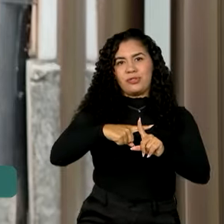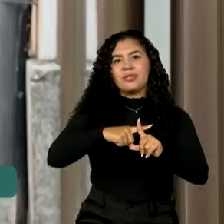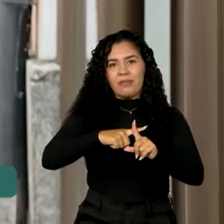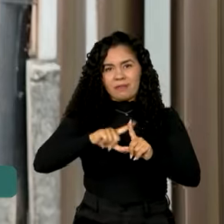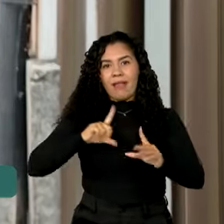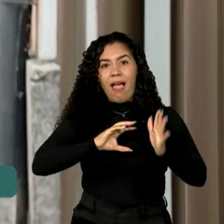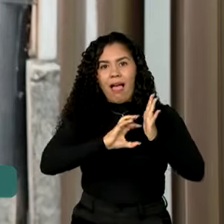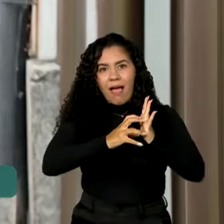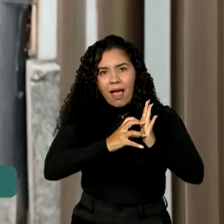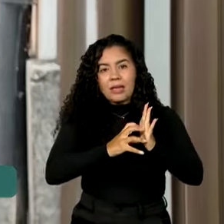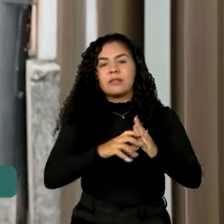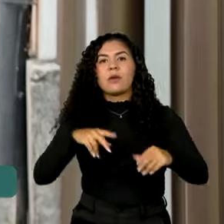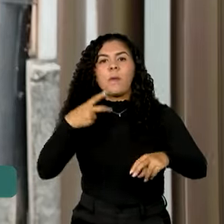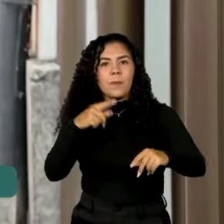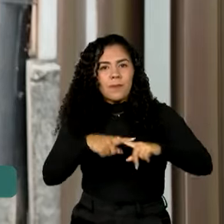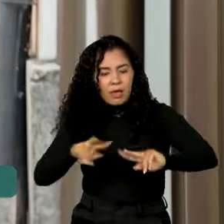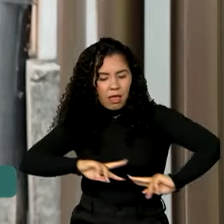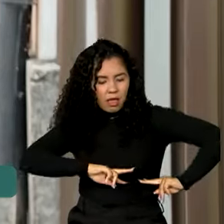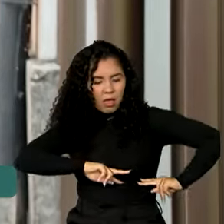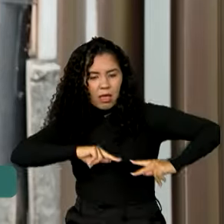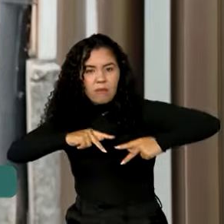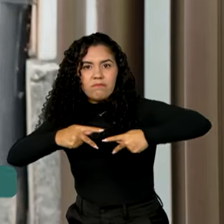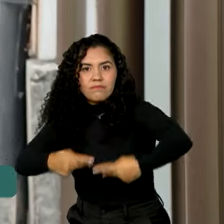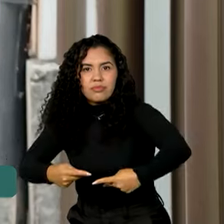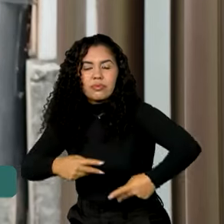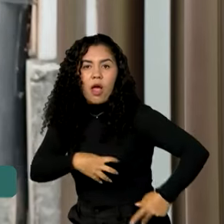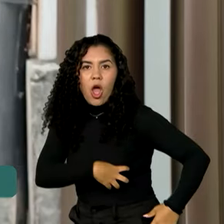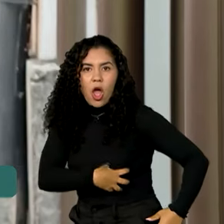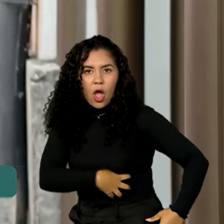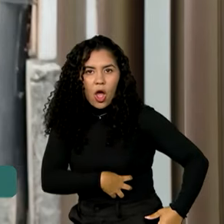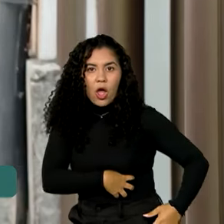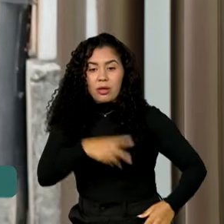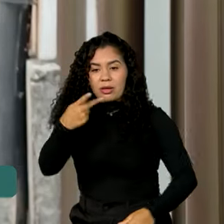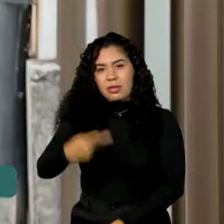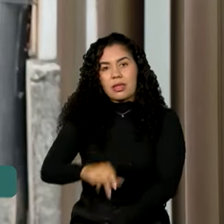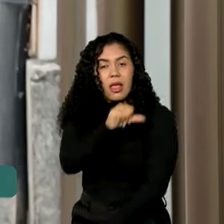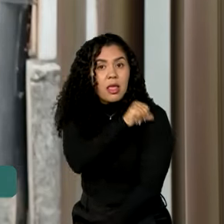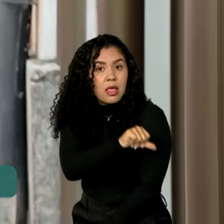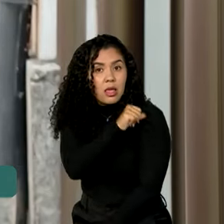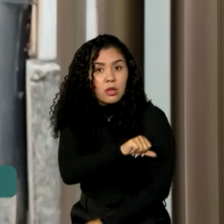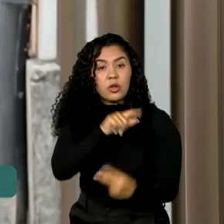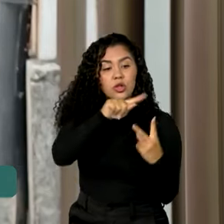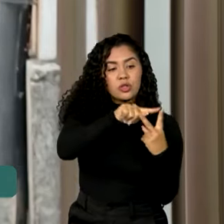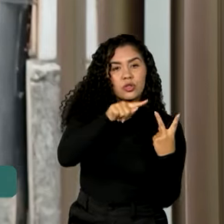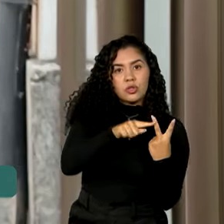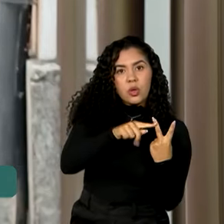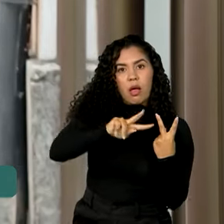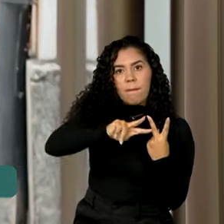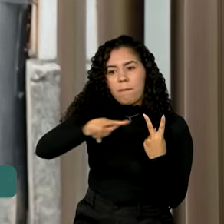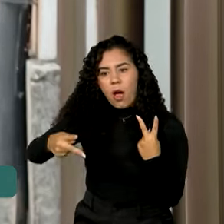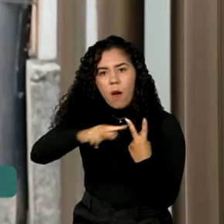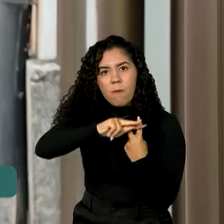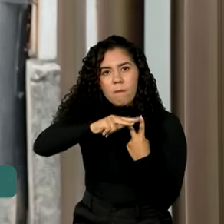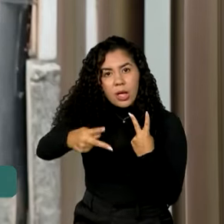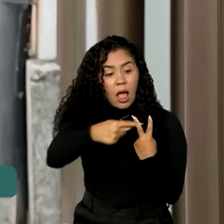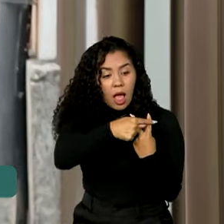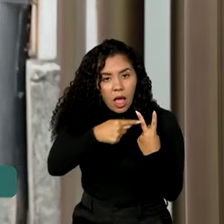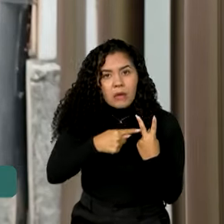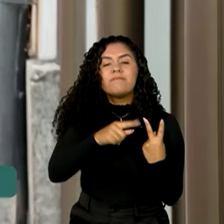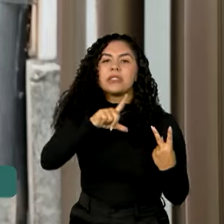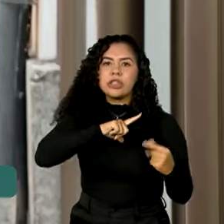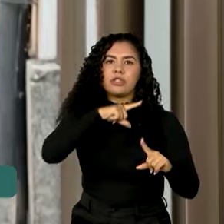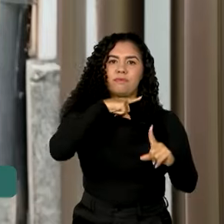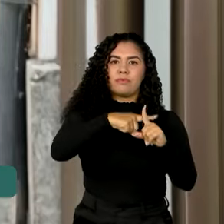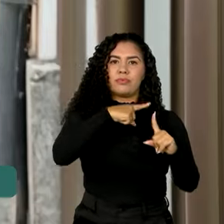passarem por transplantes aqui no Rio de Janeiro. Os dois doadores eram pacientes que tinham o